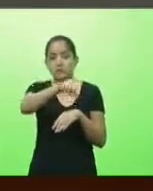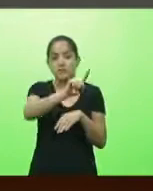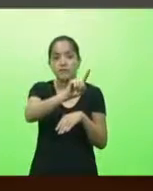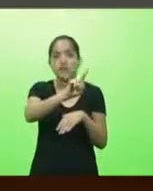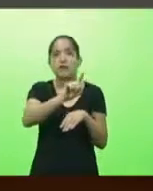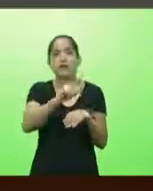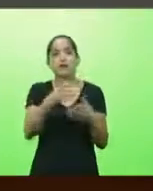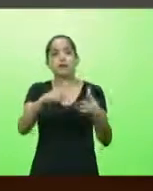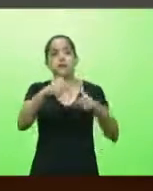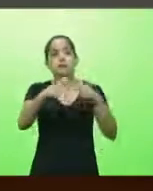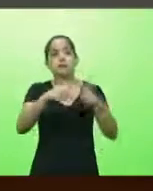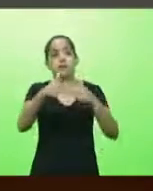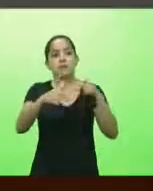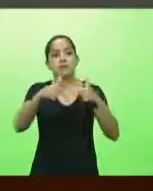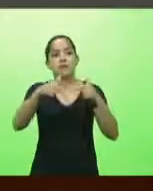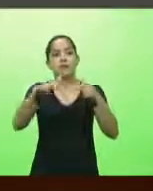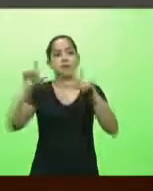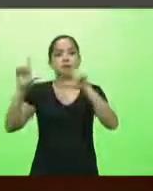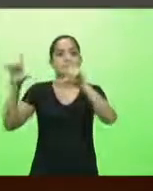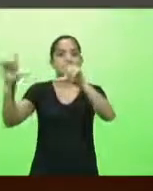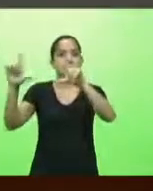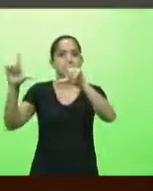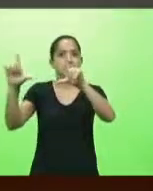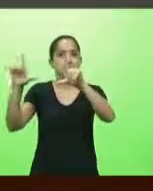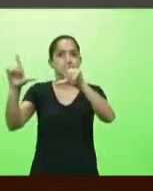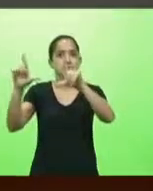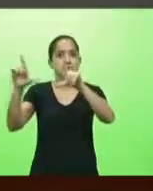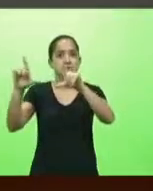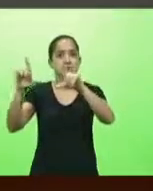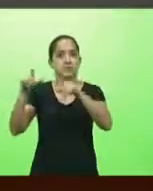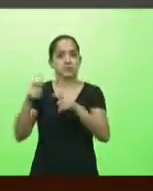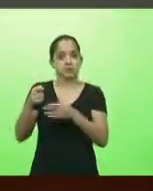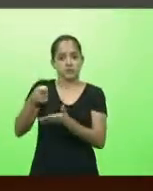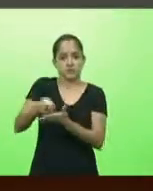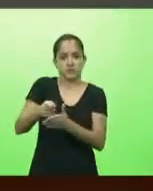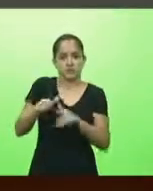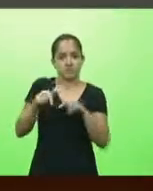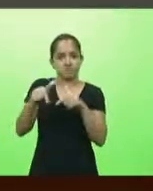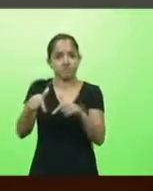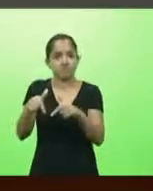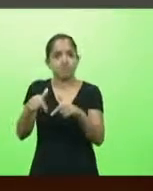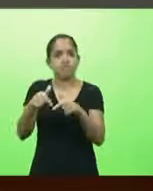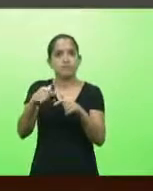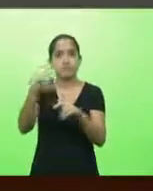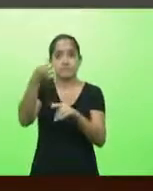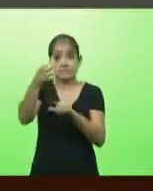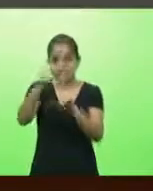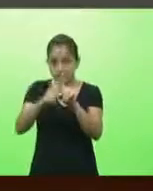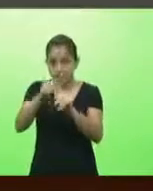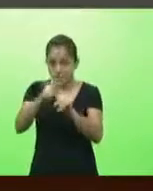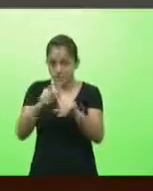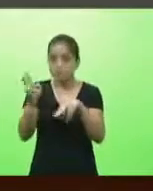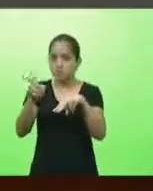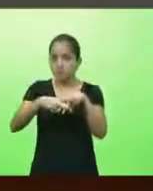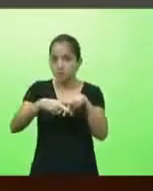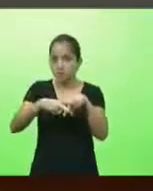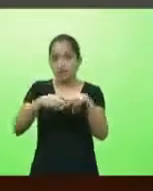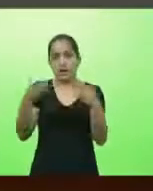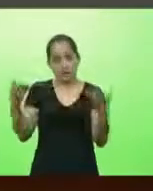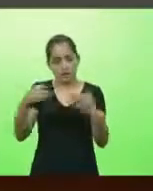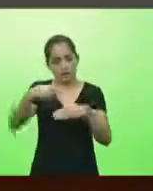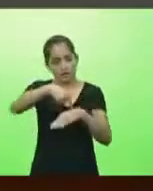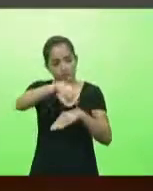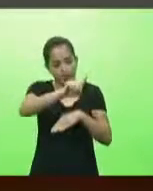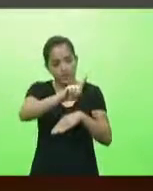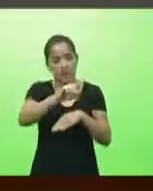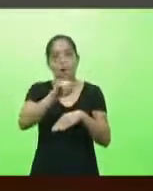serviço dele tem uma plaquinha lá atrás assim ó se você me afrontar é seis meses de prisão agora nós temos que falar faz um boletim de ocorrência